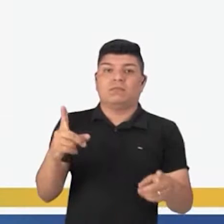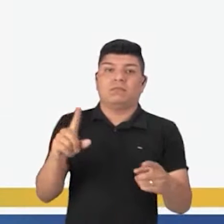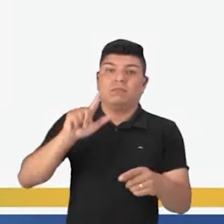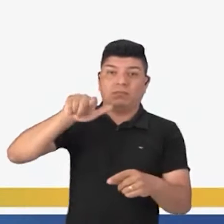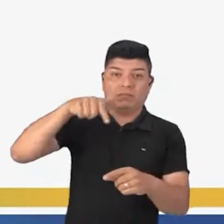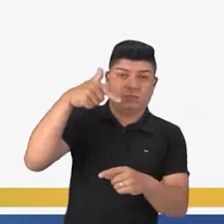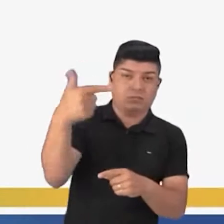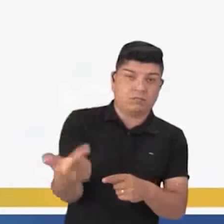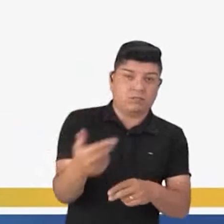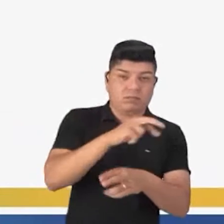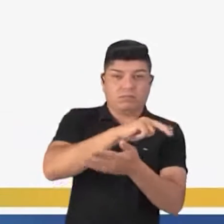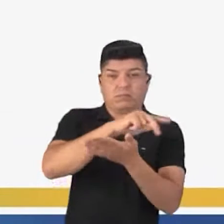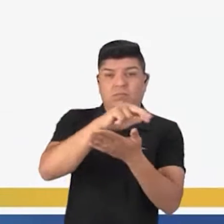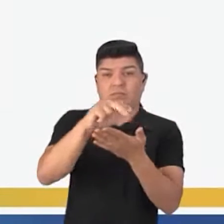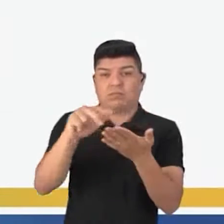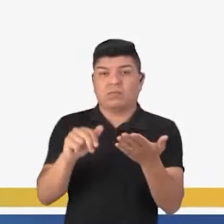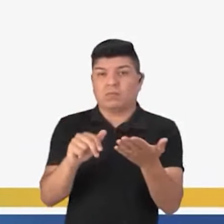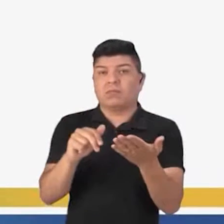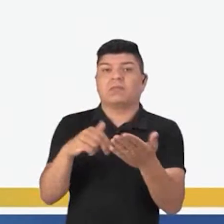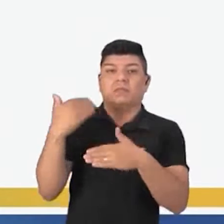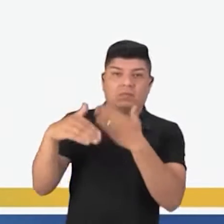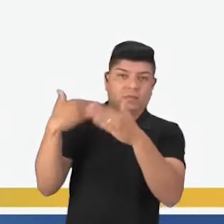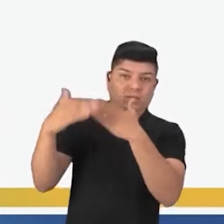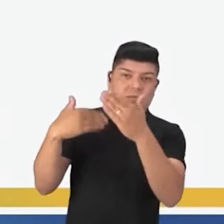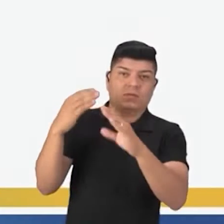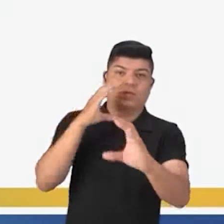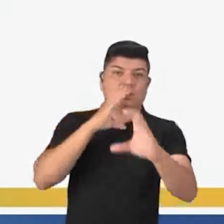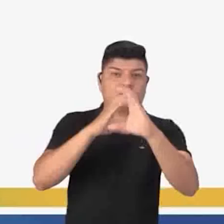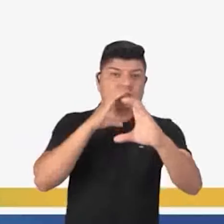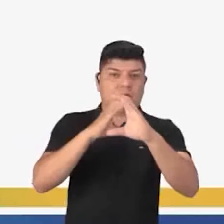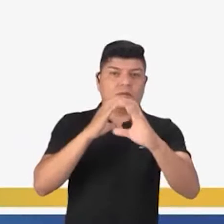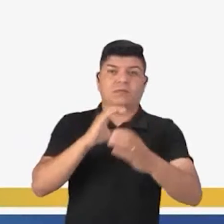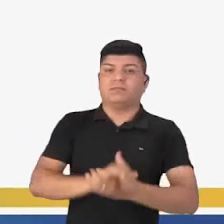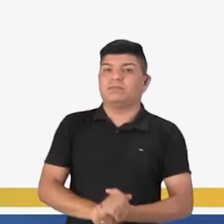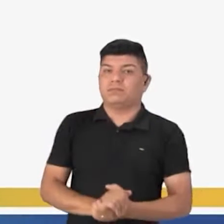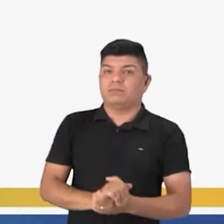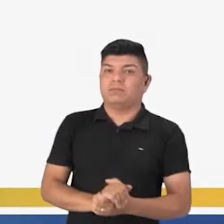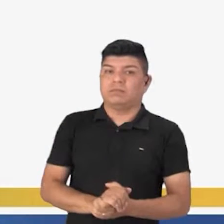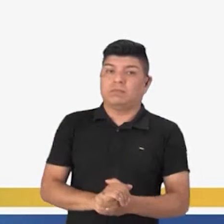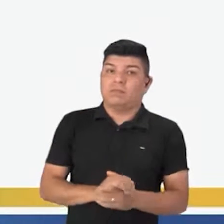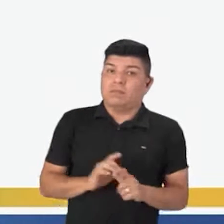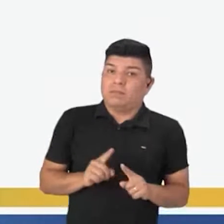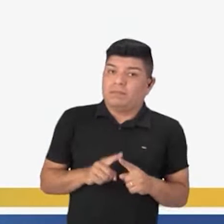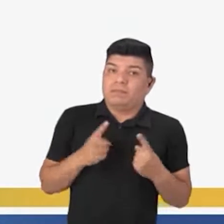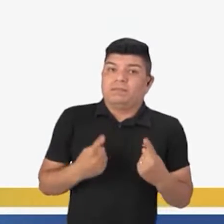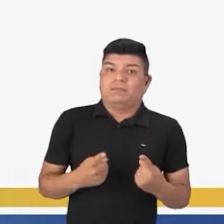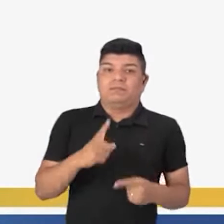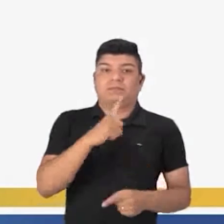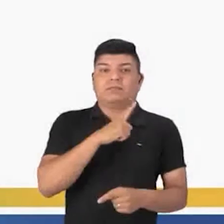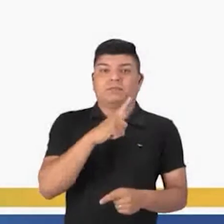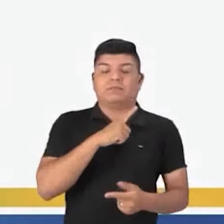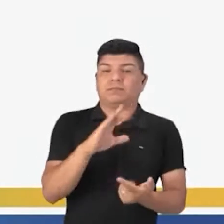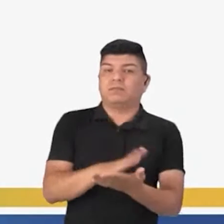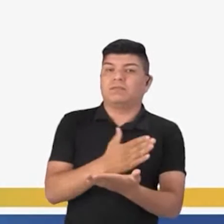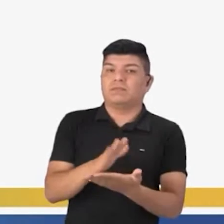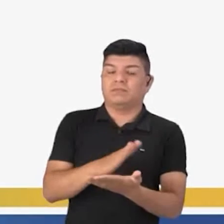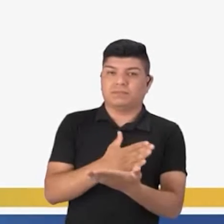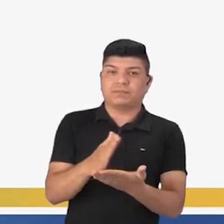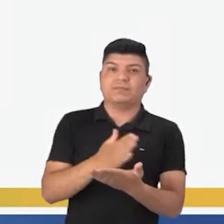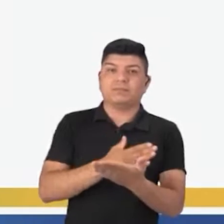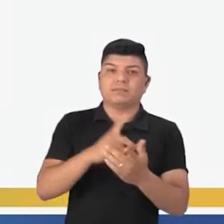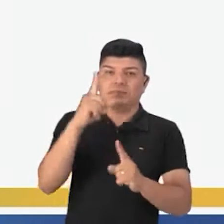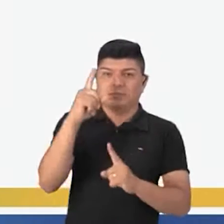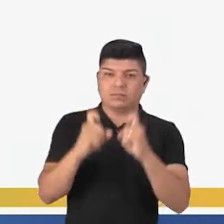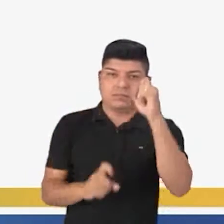tantos outros nos diversos processos comunicativos. Entretanto, existem alguns